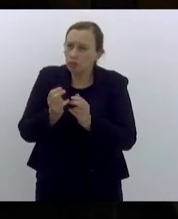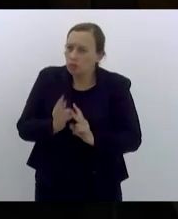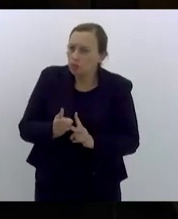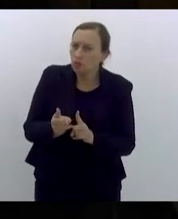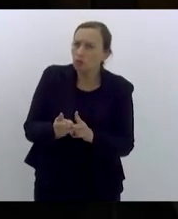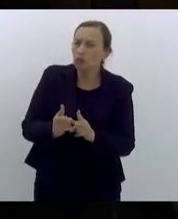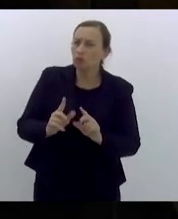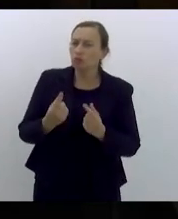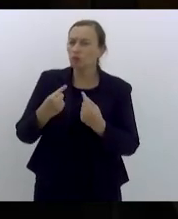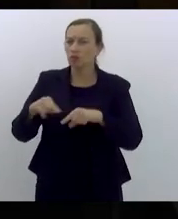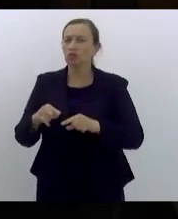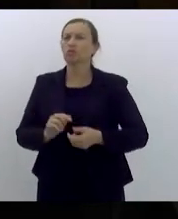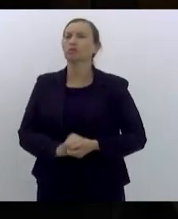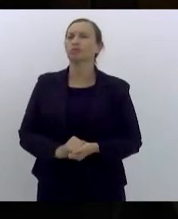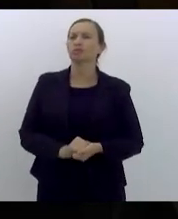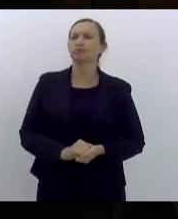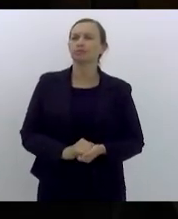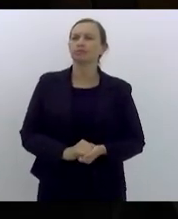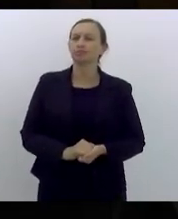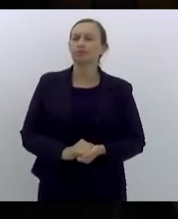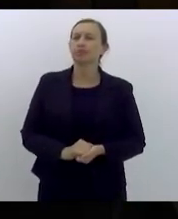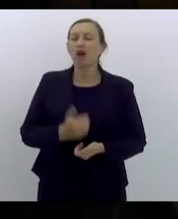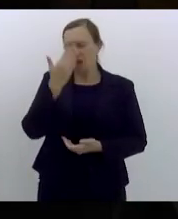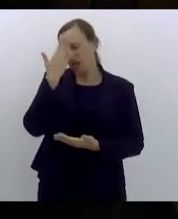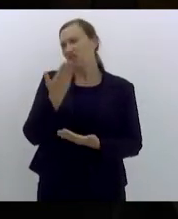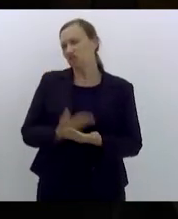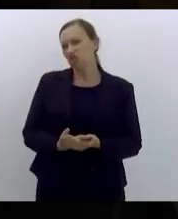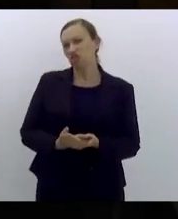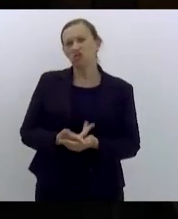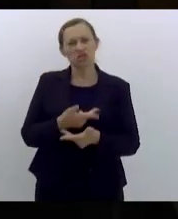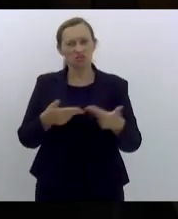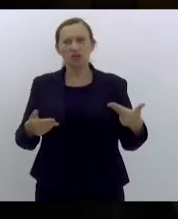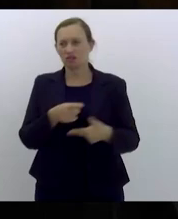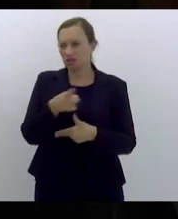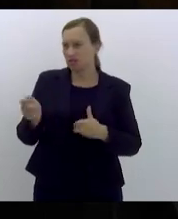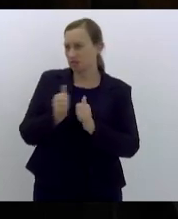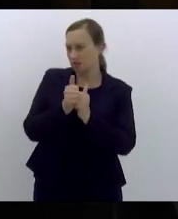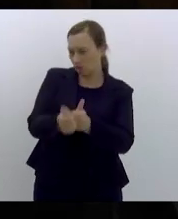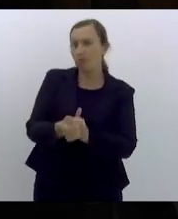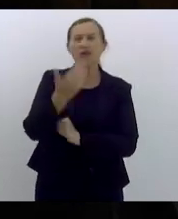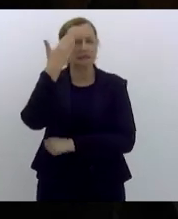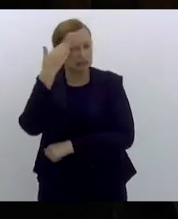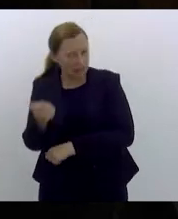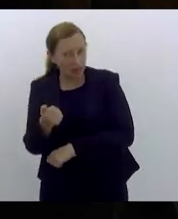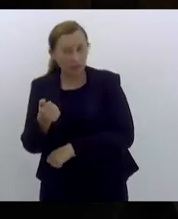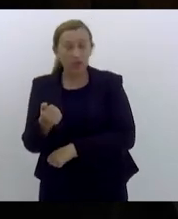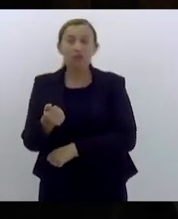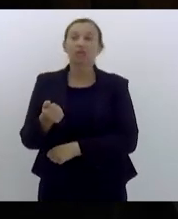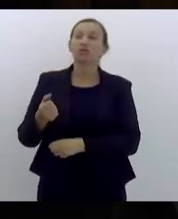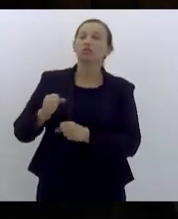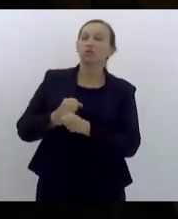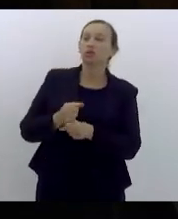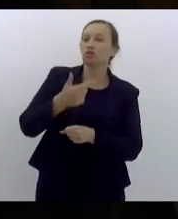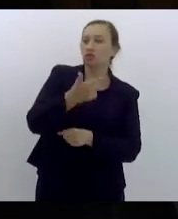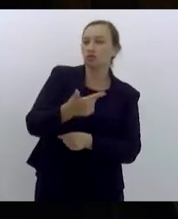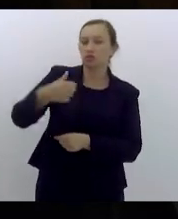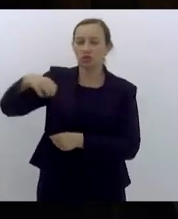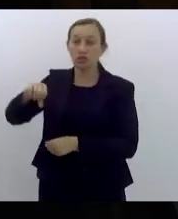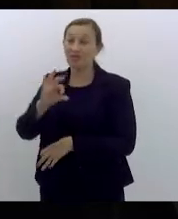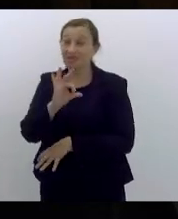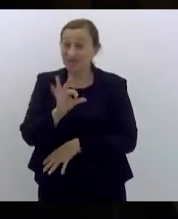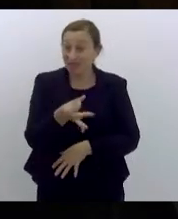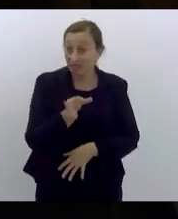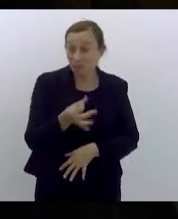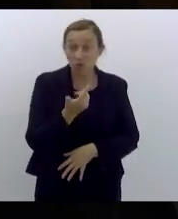devido enfrentamento acredito que muitas de vocês que nos acompanham sabem que desde 2019 efetivamente